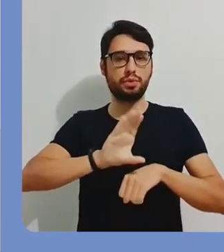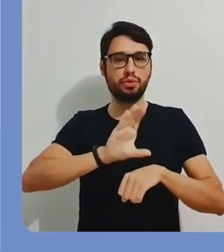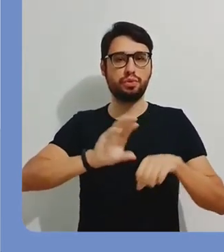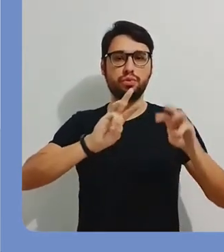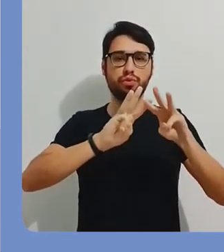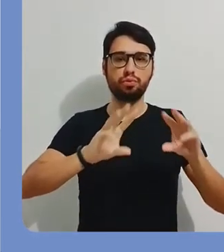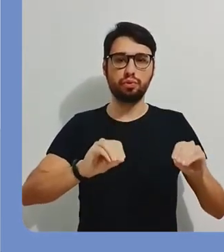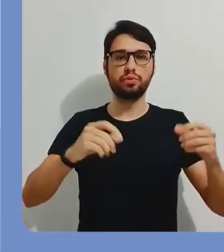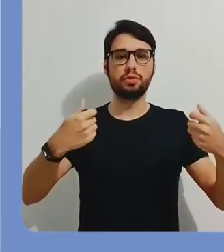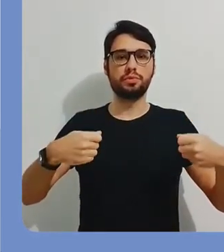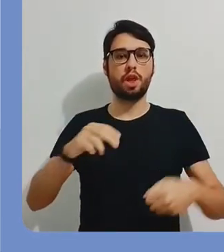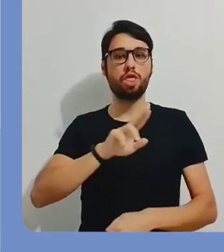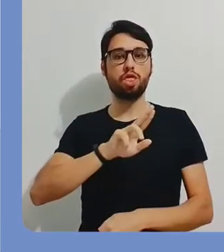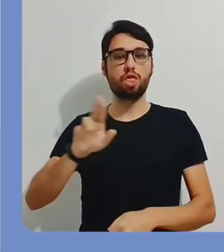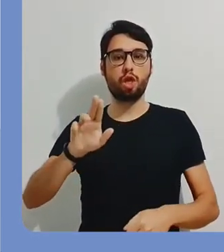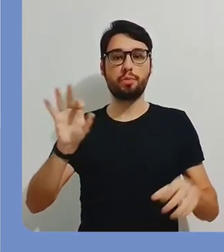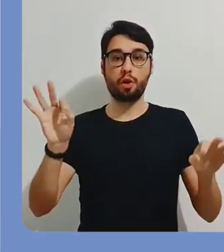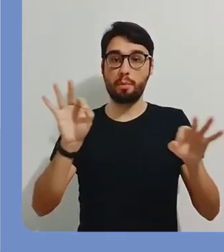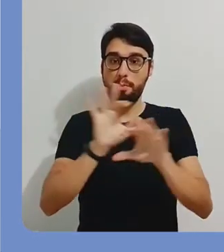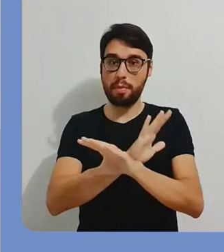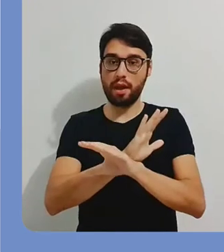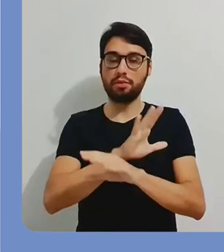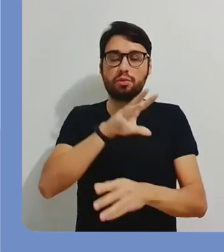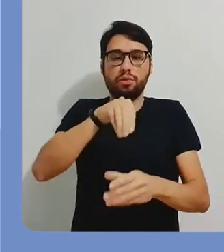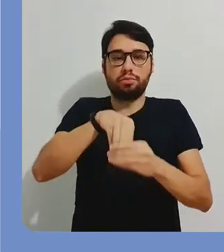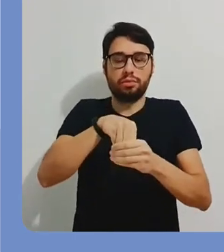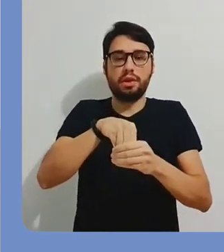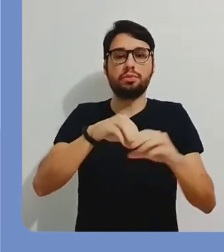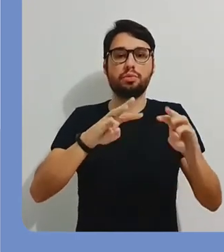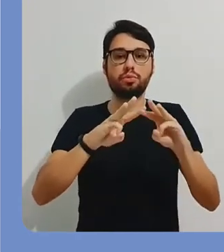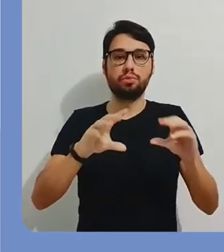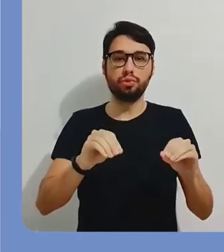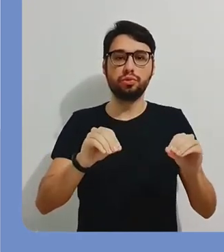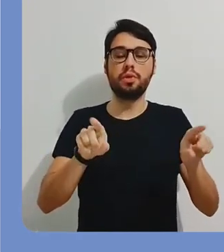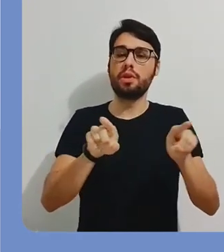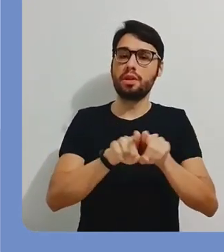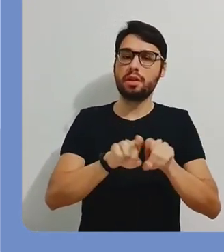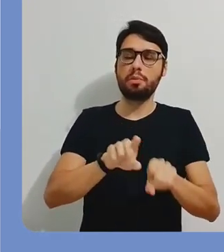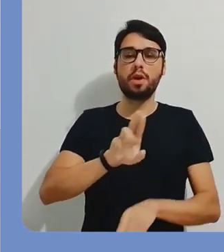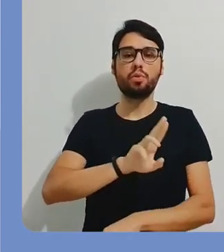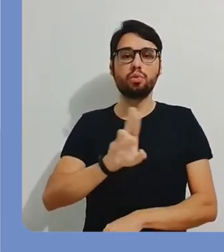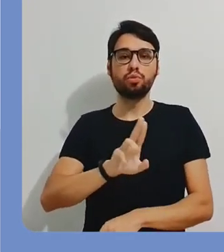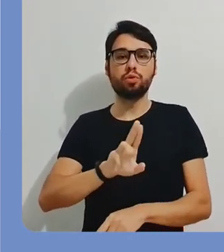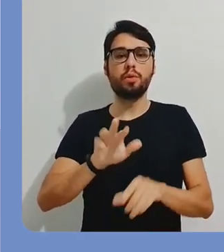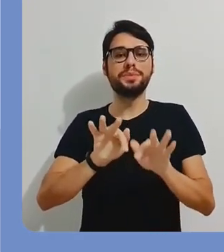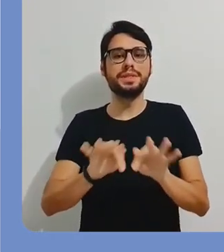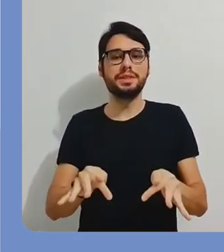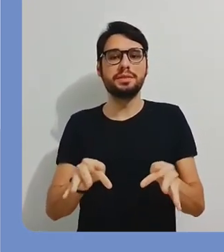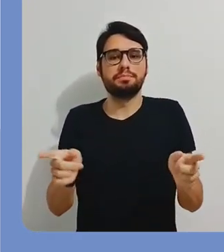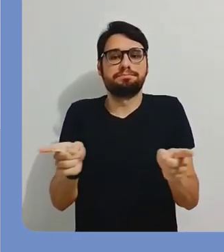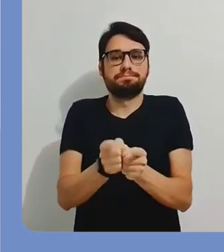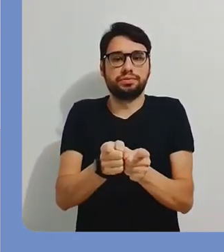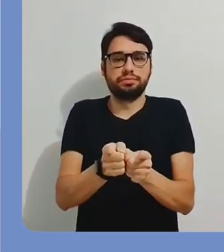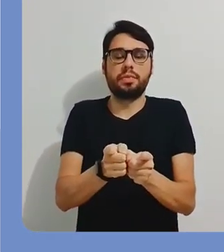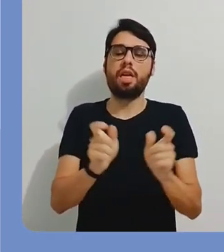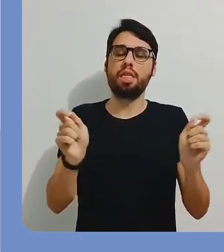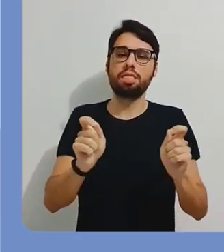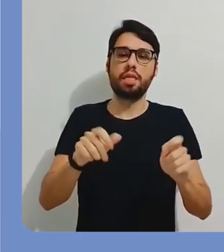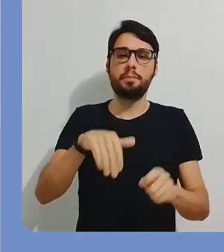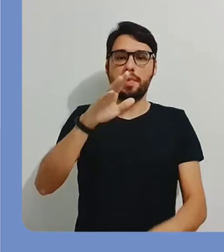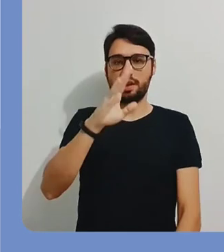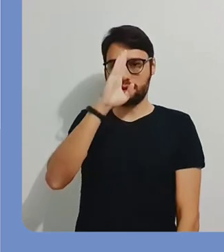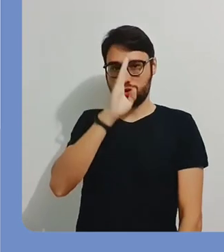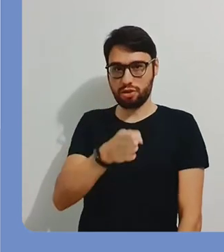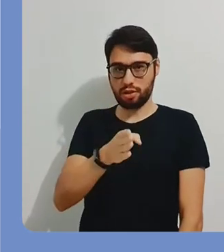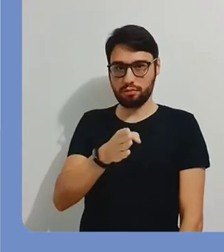No campo curso Moodle, você precisa informar o nome completo do seu curso dentro do Moodle e o nome breve,